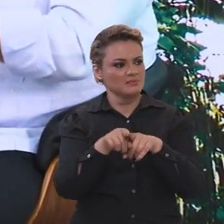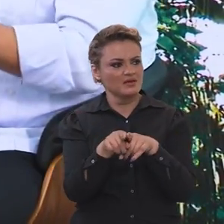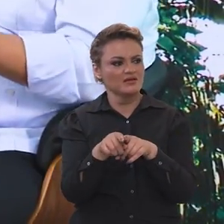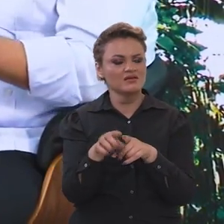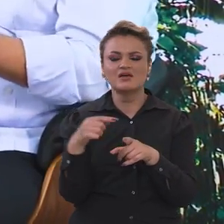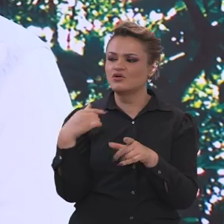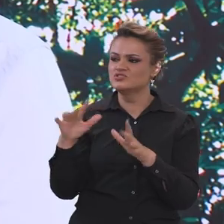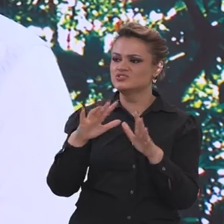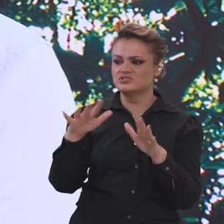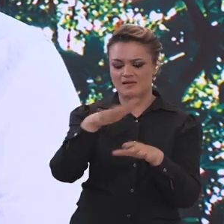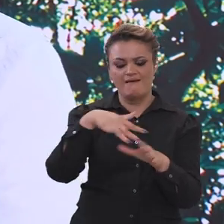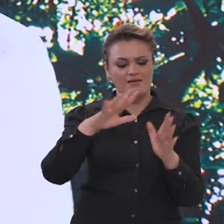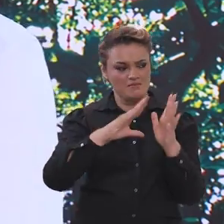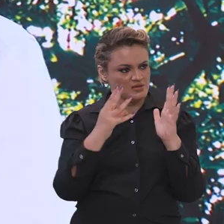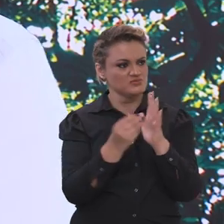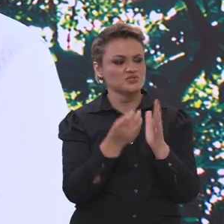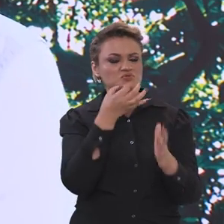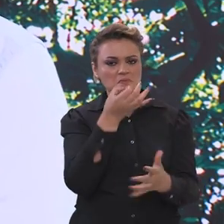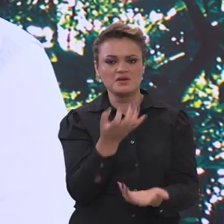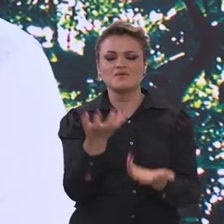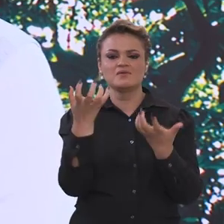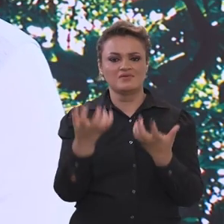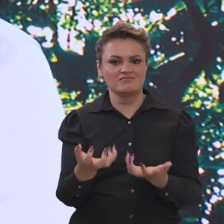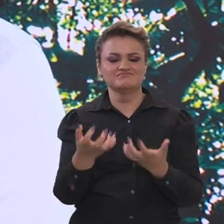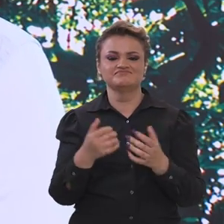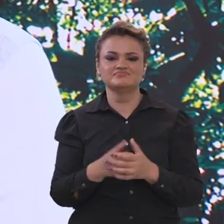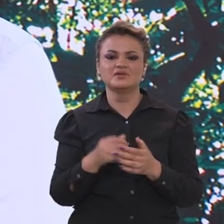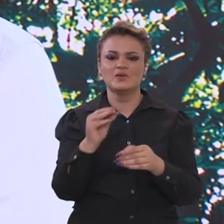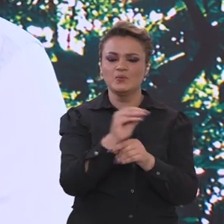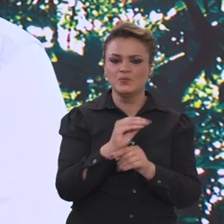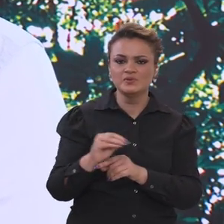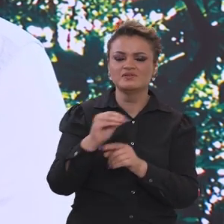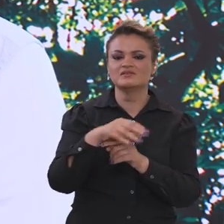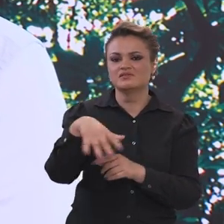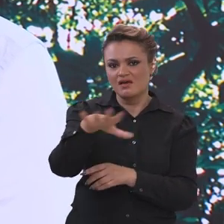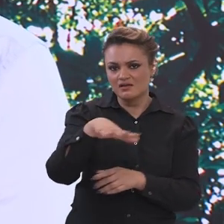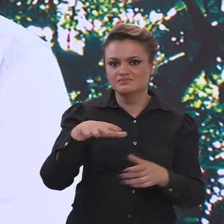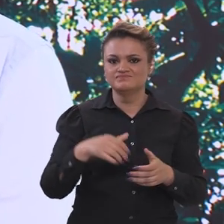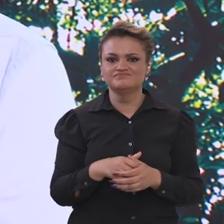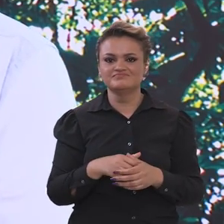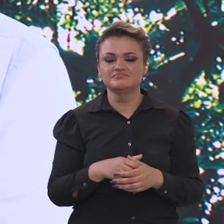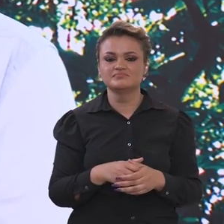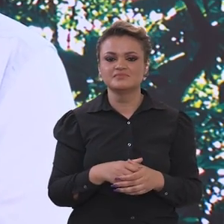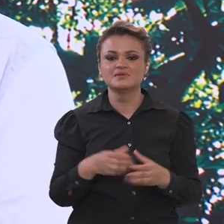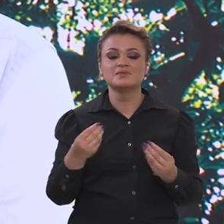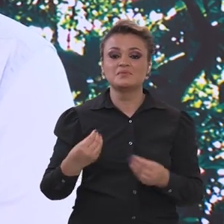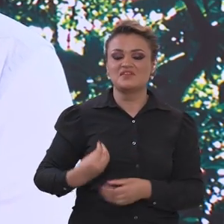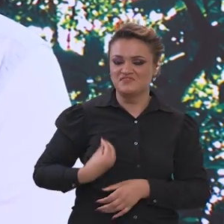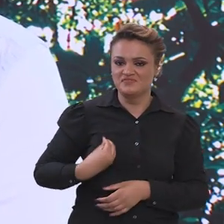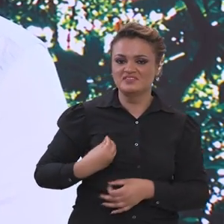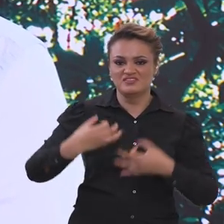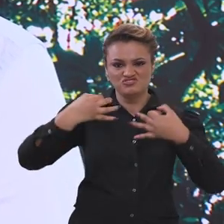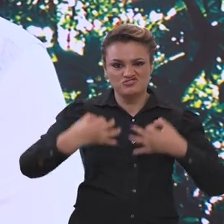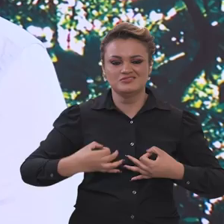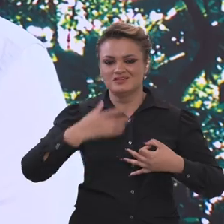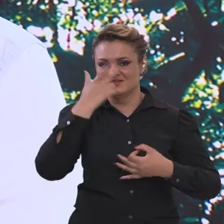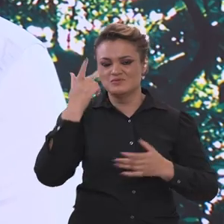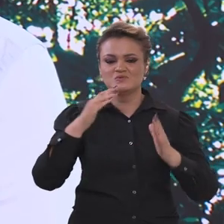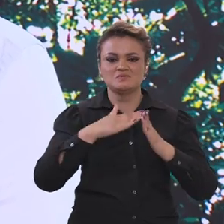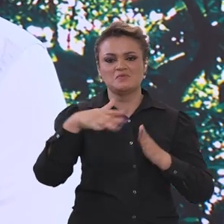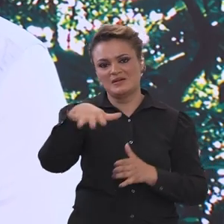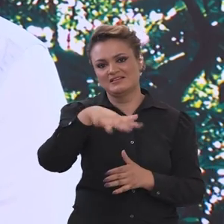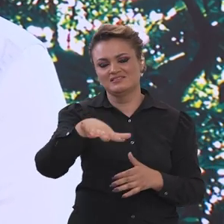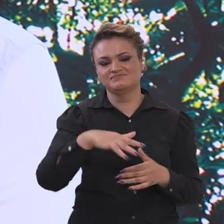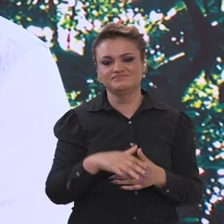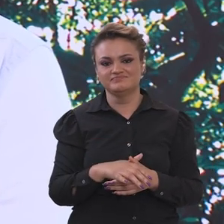olha, nós somos amazônicos e queremos contribuir para a preservação da floresta, para a vida digna das pessoas